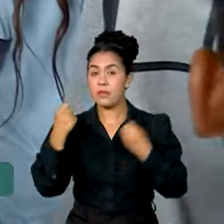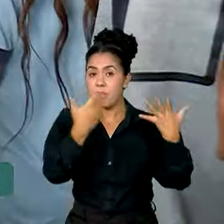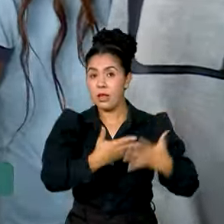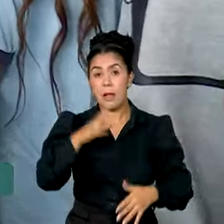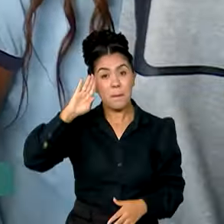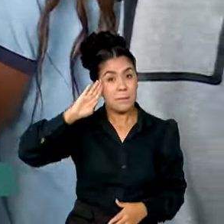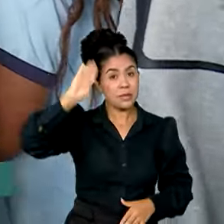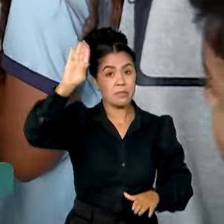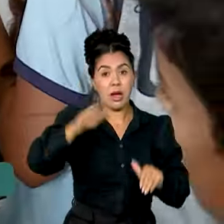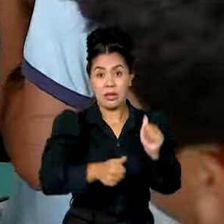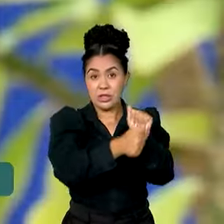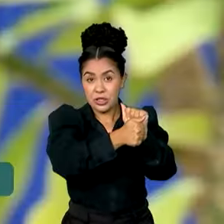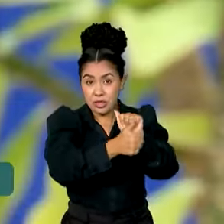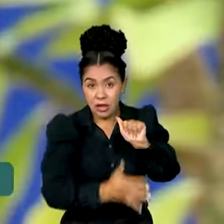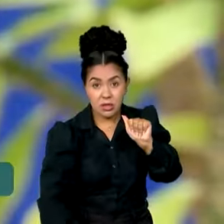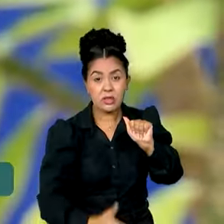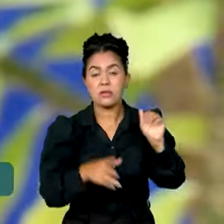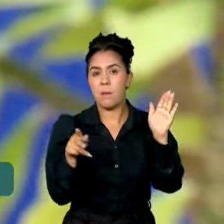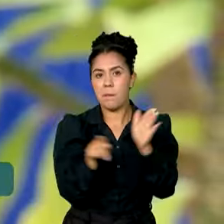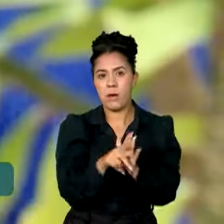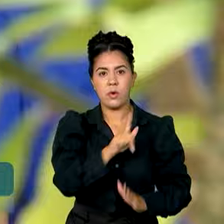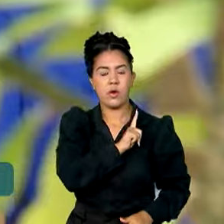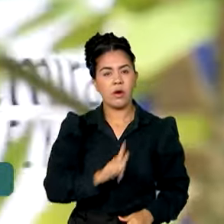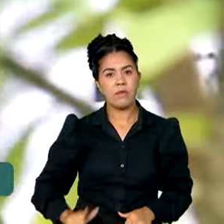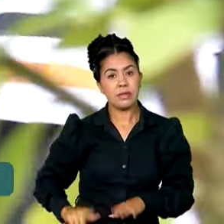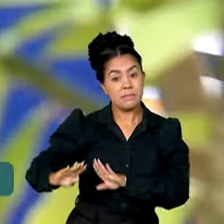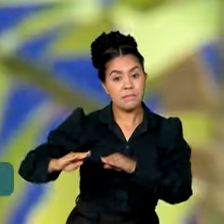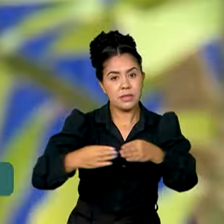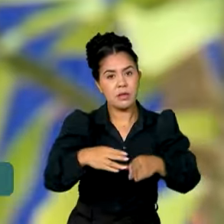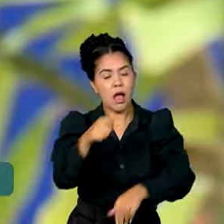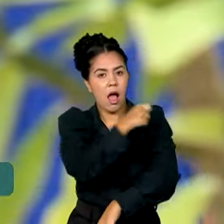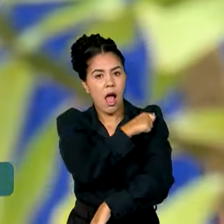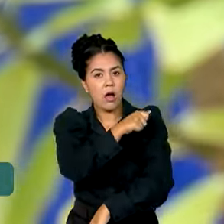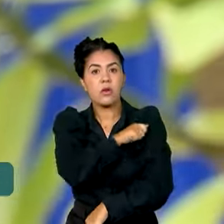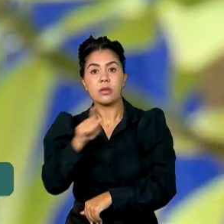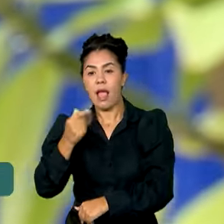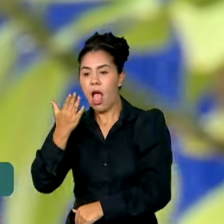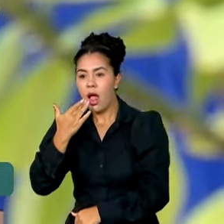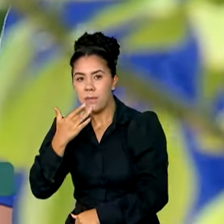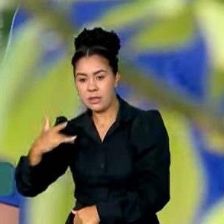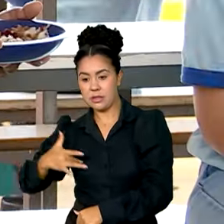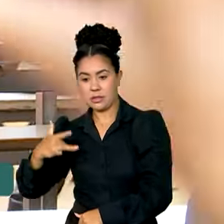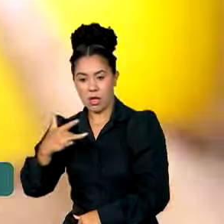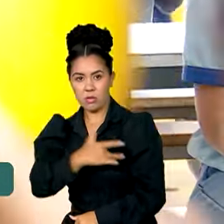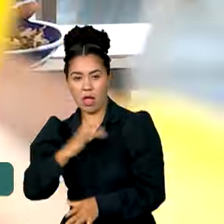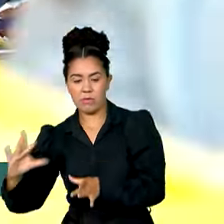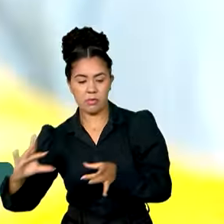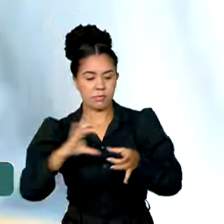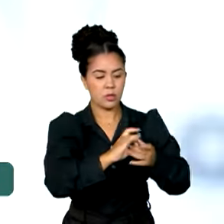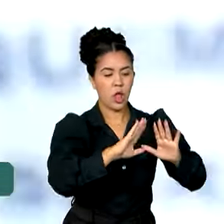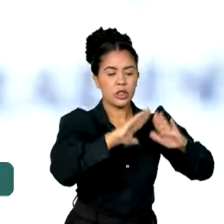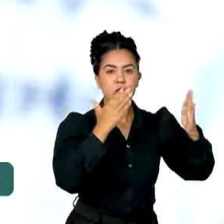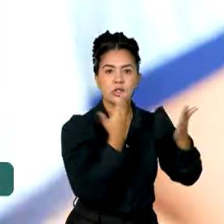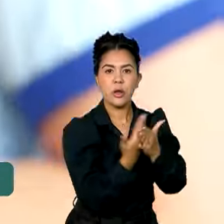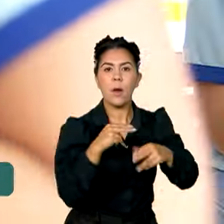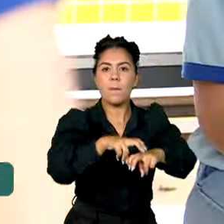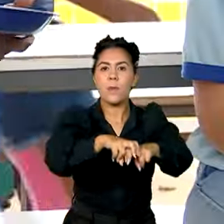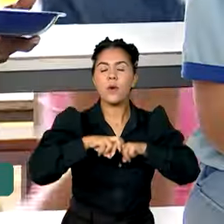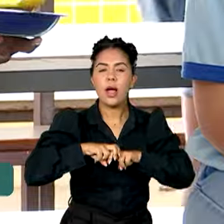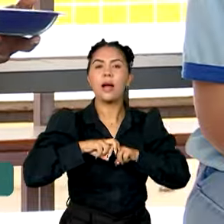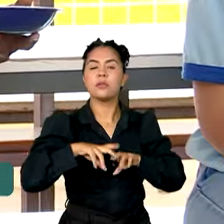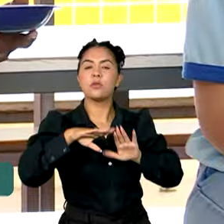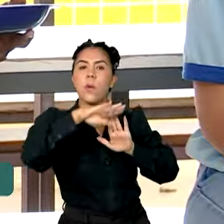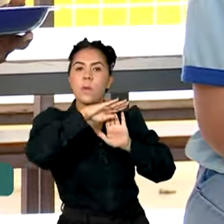governo para os estudantes é integrar a alimentação saudável ao ambiente escolar por meio do Programa Federal de